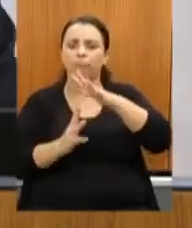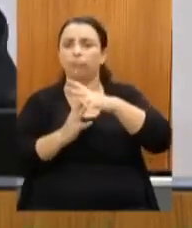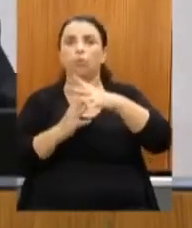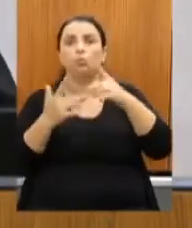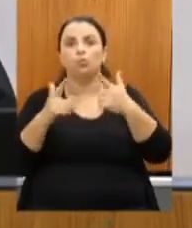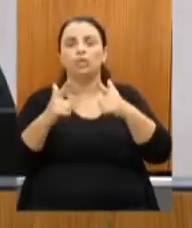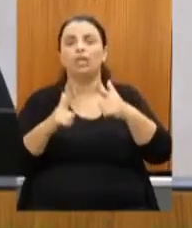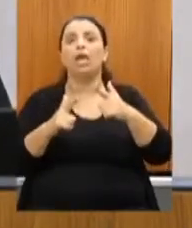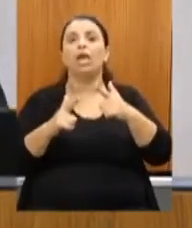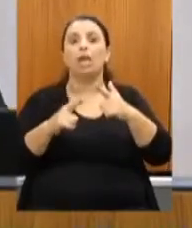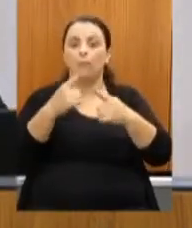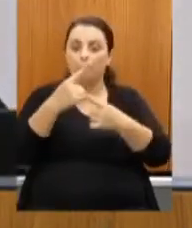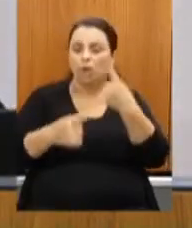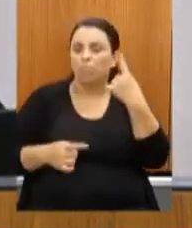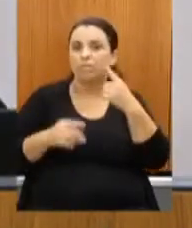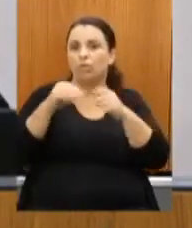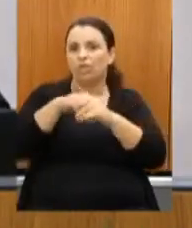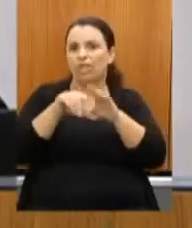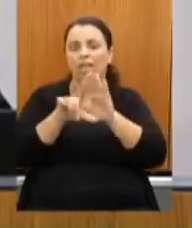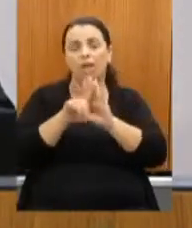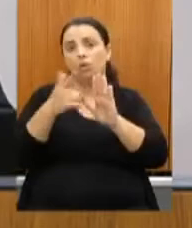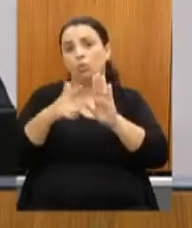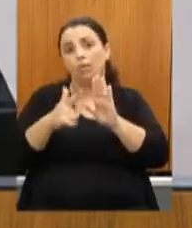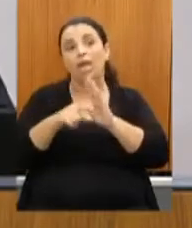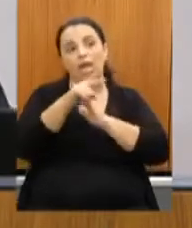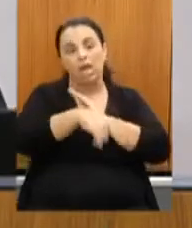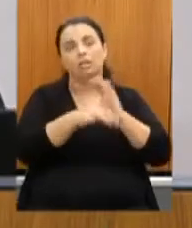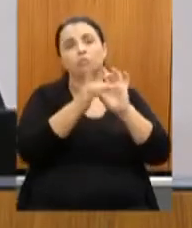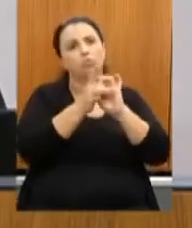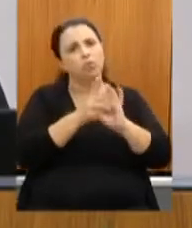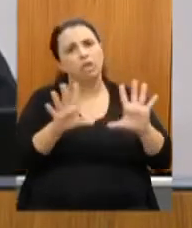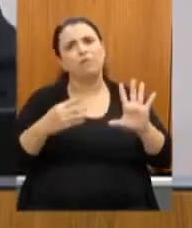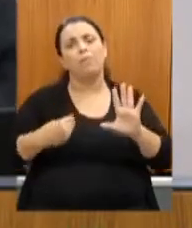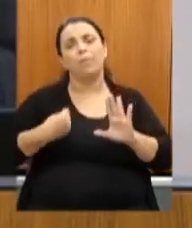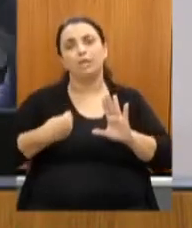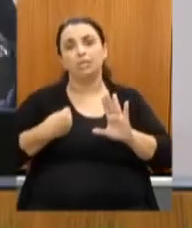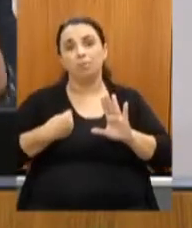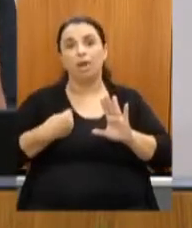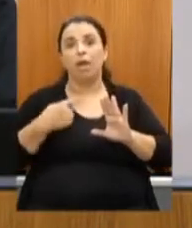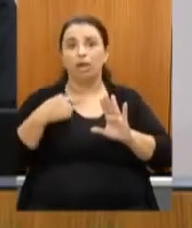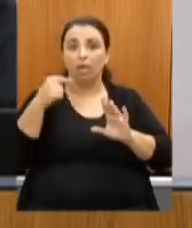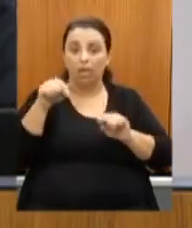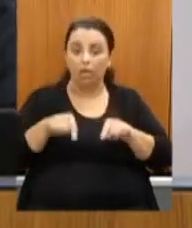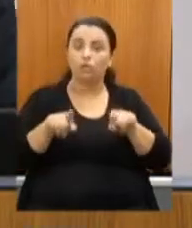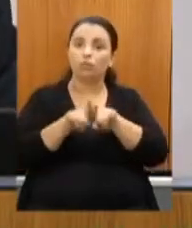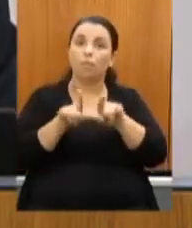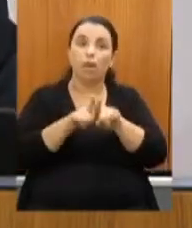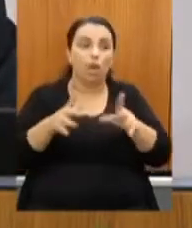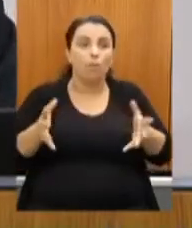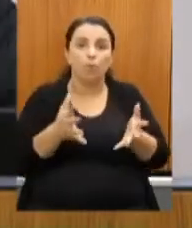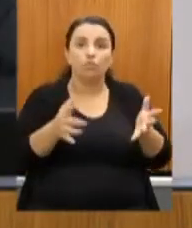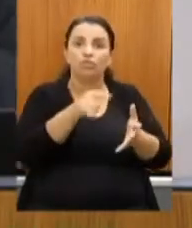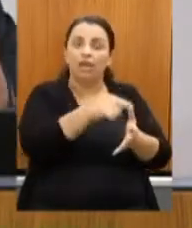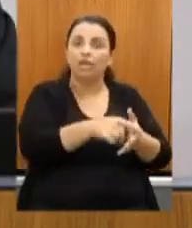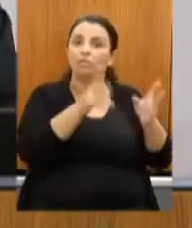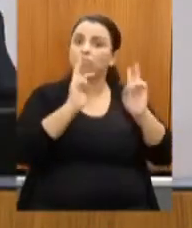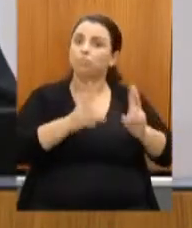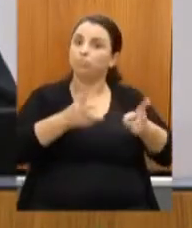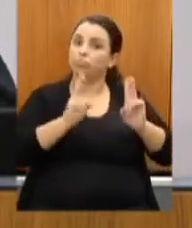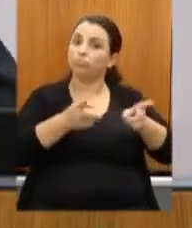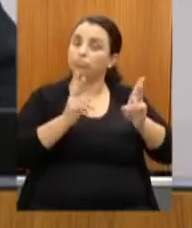e nós precisamos de há forma até para motivá-los, não A arenda de sobreviverem, de manterem aí